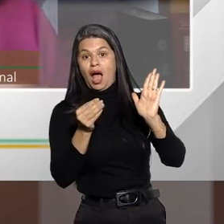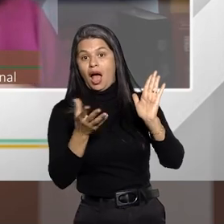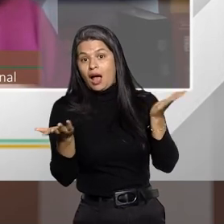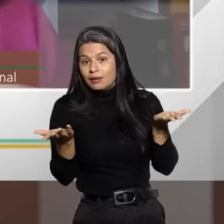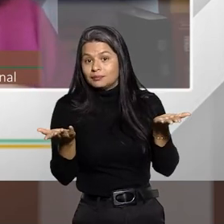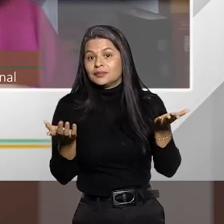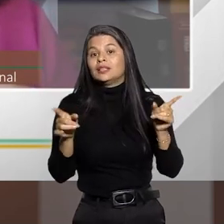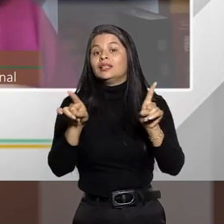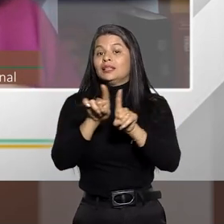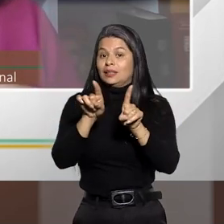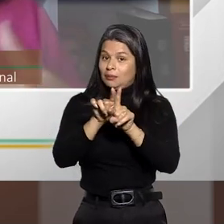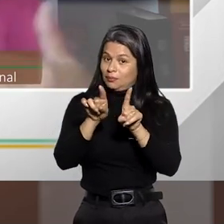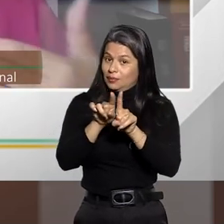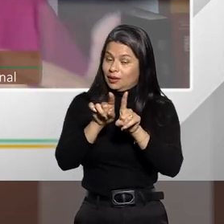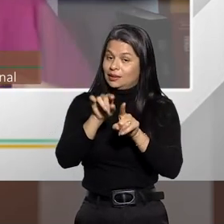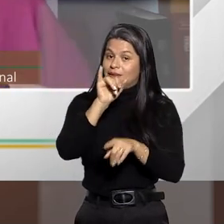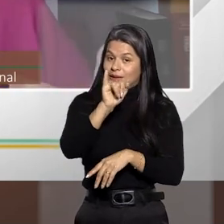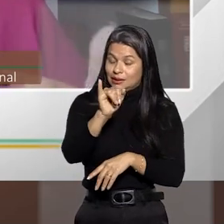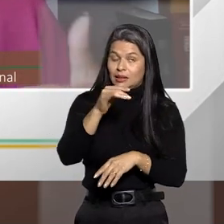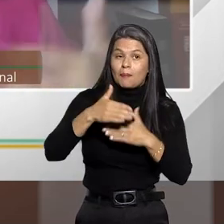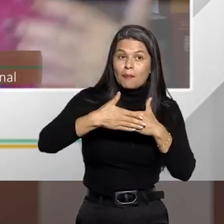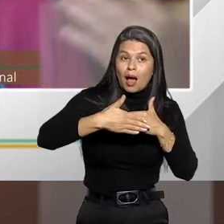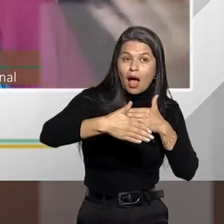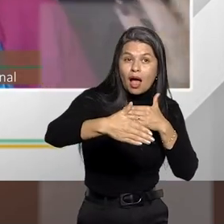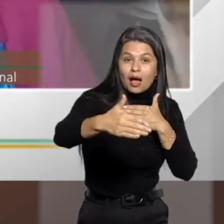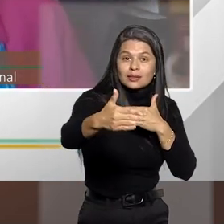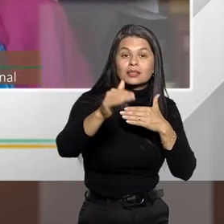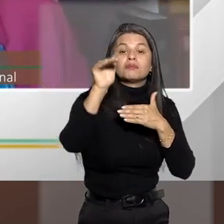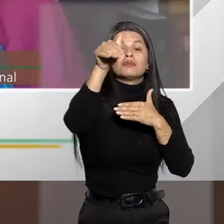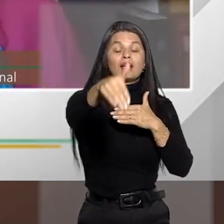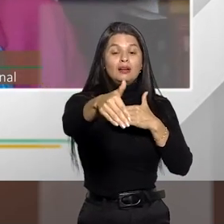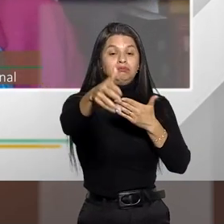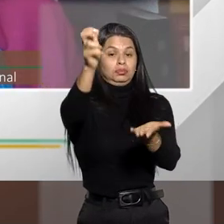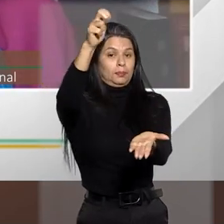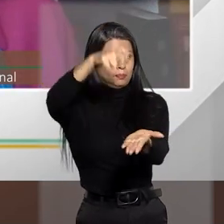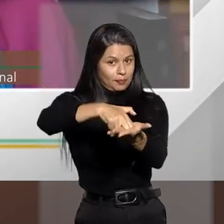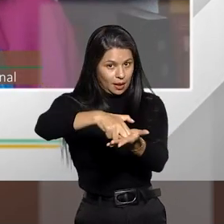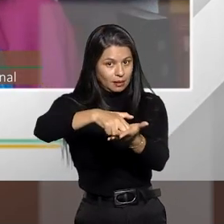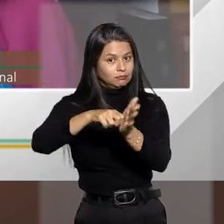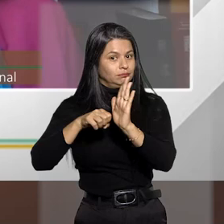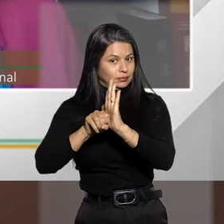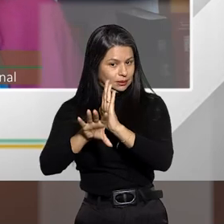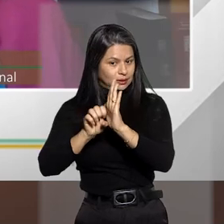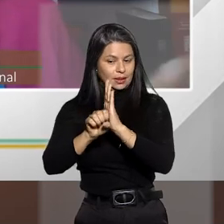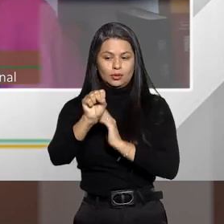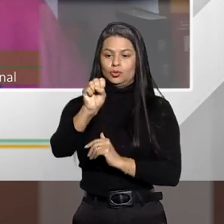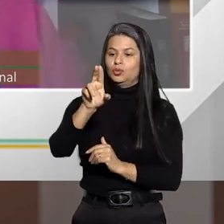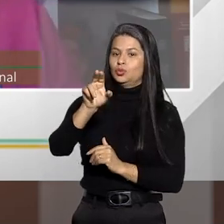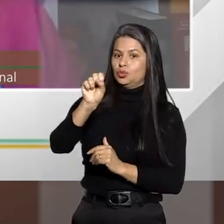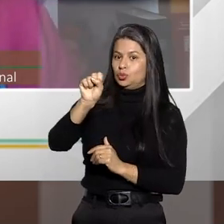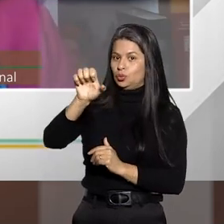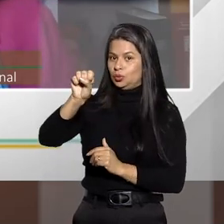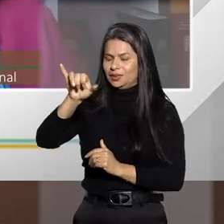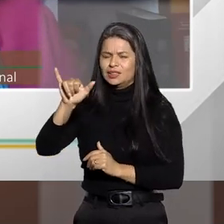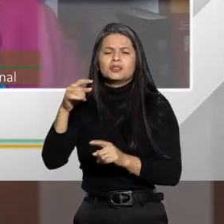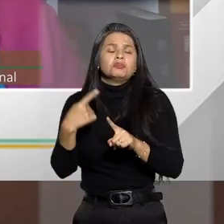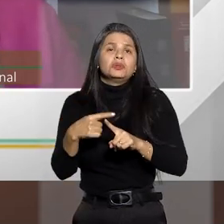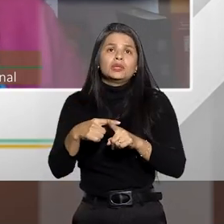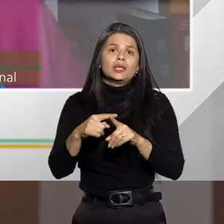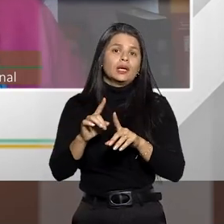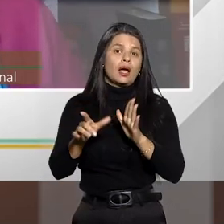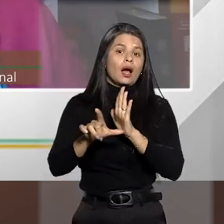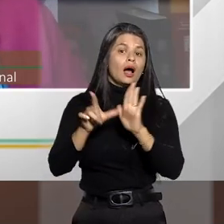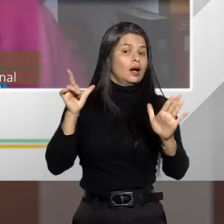Então, se ele vai, lá na frente, se for condenado, se beneficiar do sursi, por que não antecipar